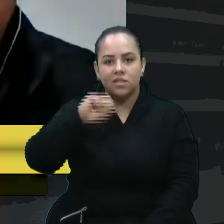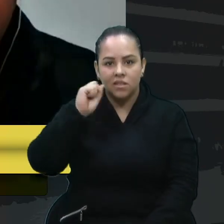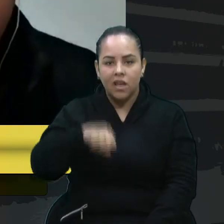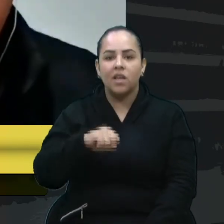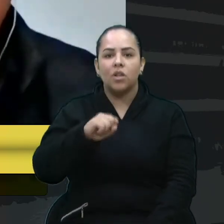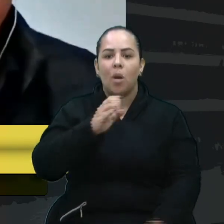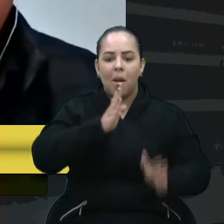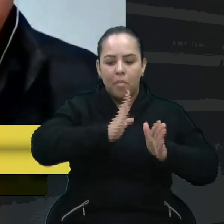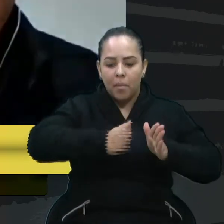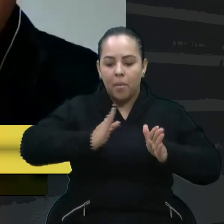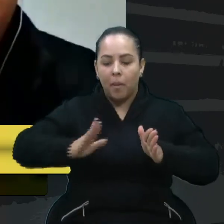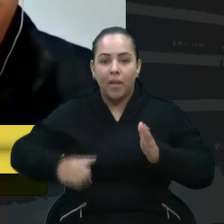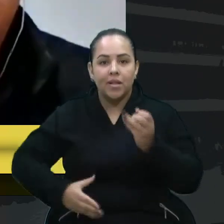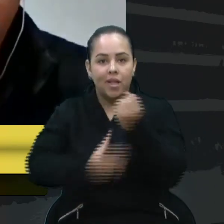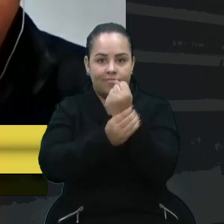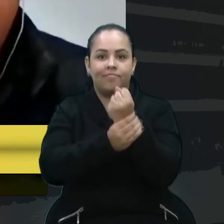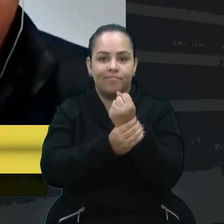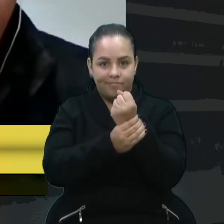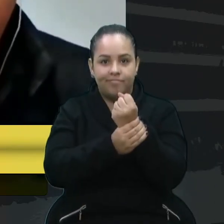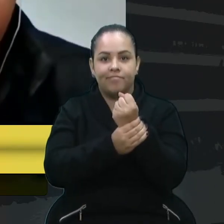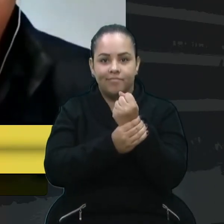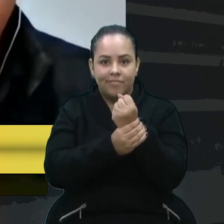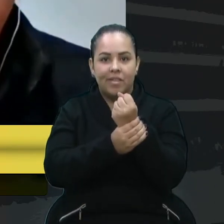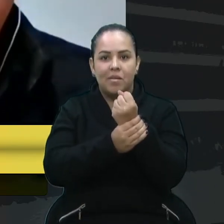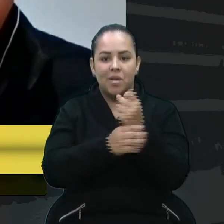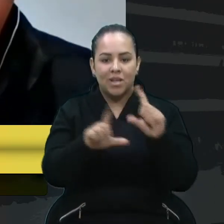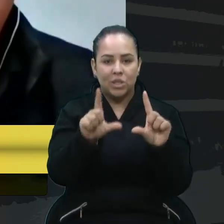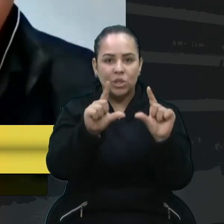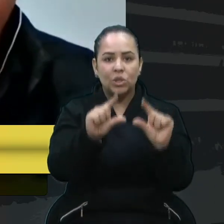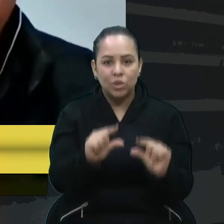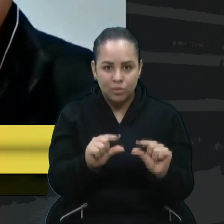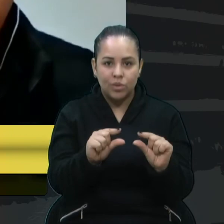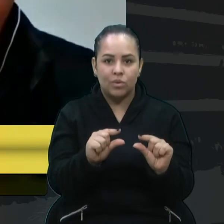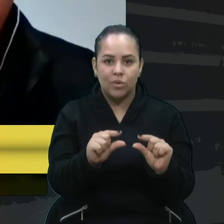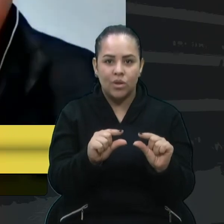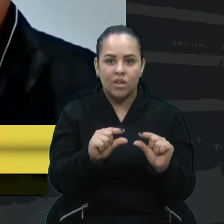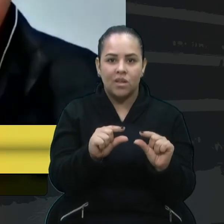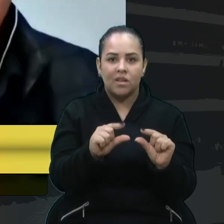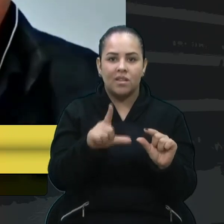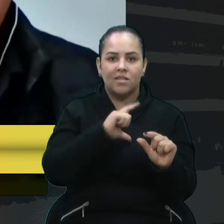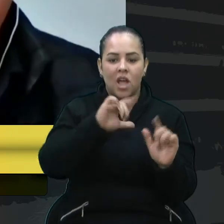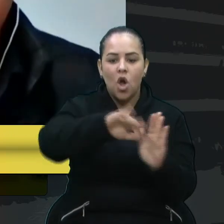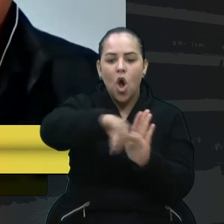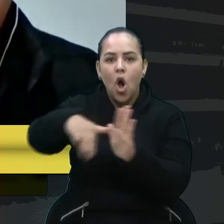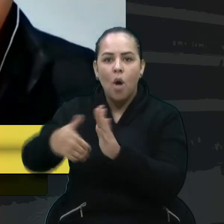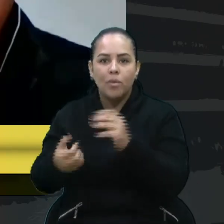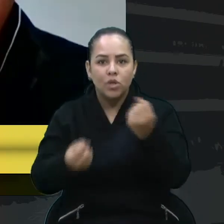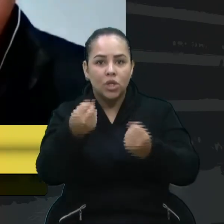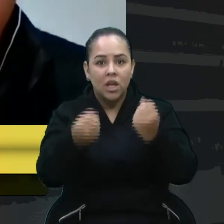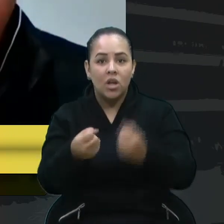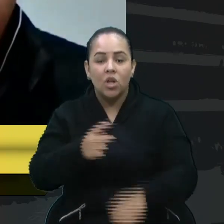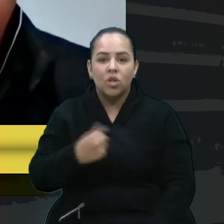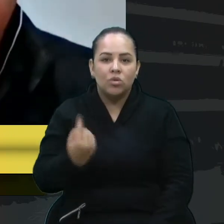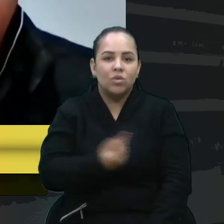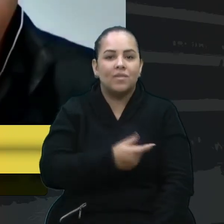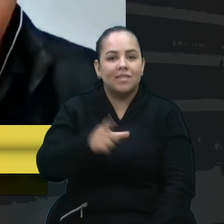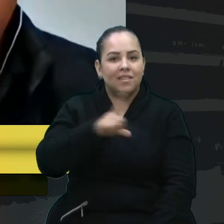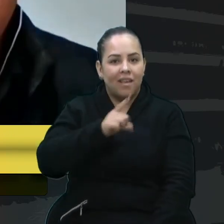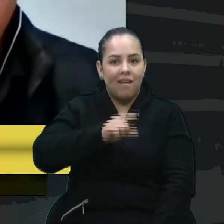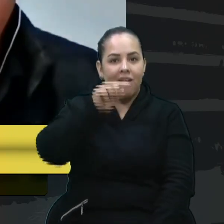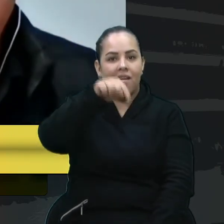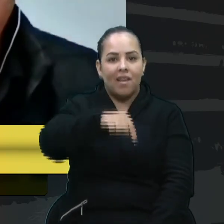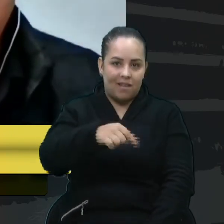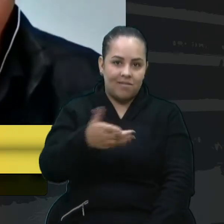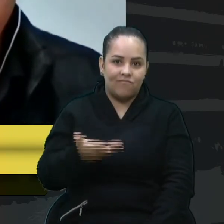segurança para a diminuição do furto de veículos, nós tivemos nós aqui, através